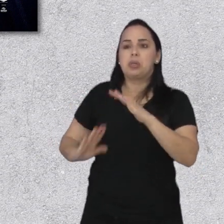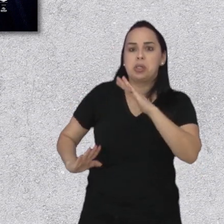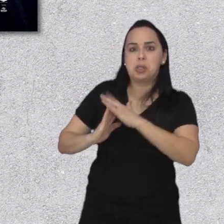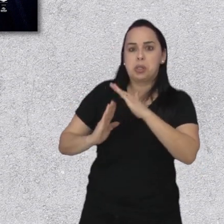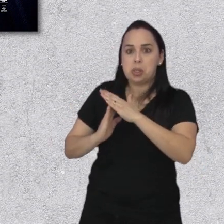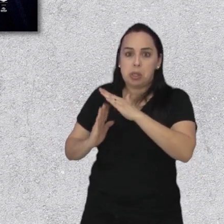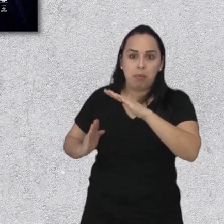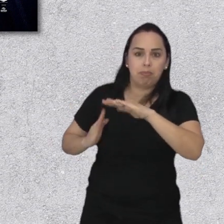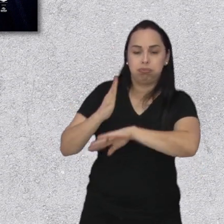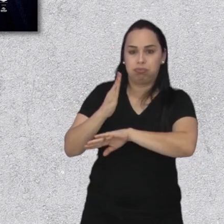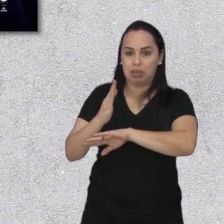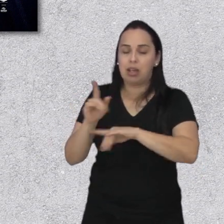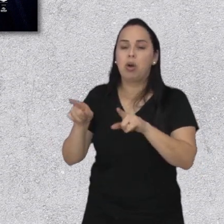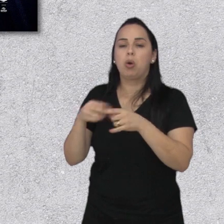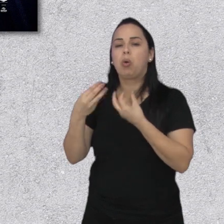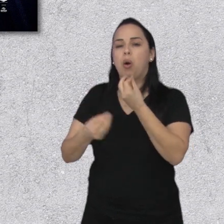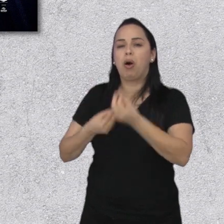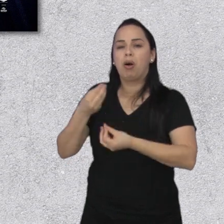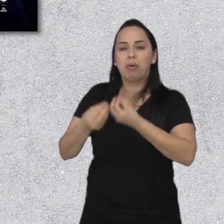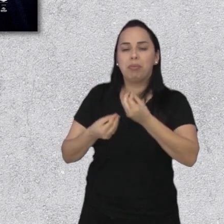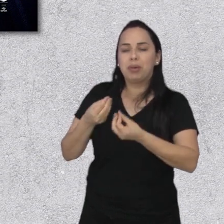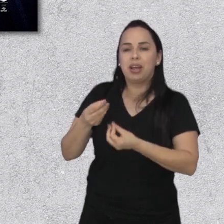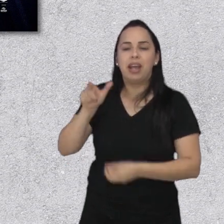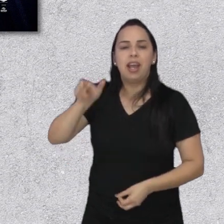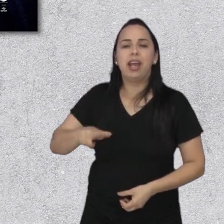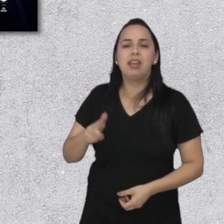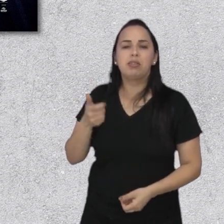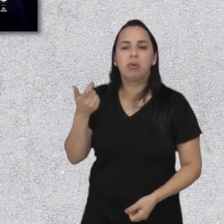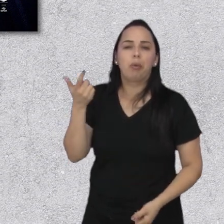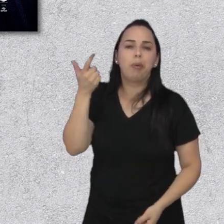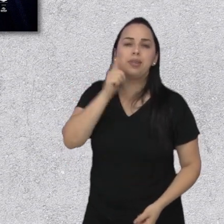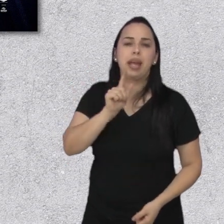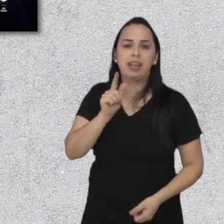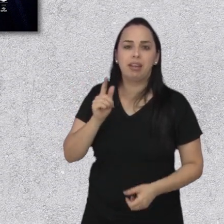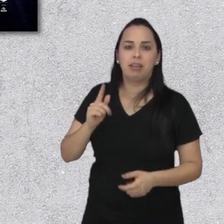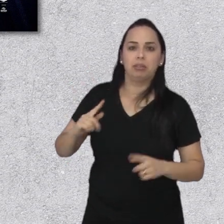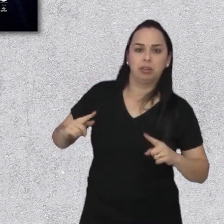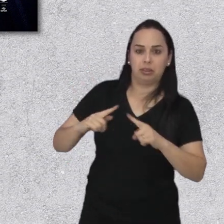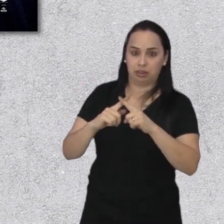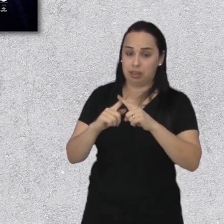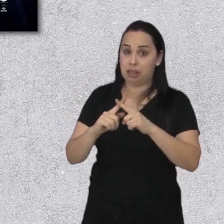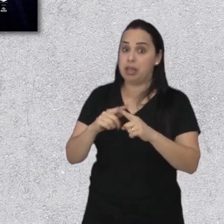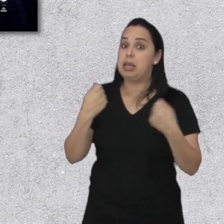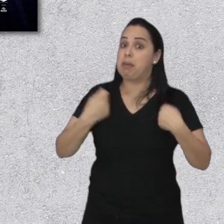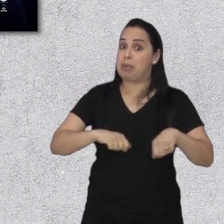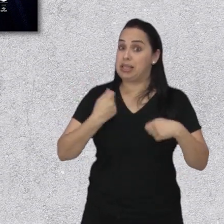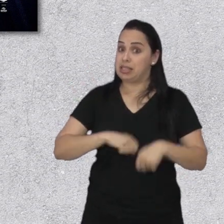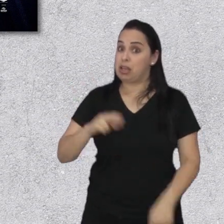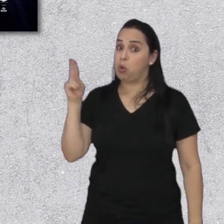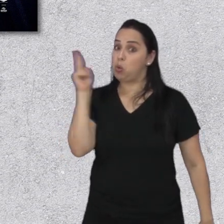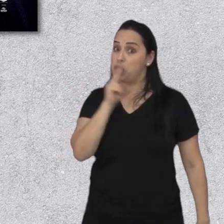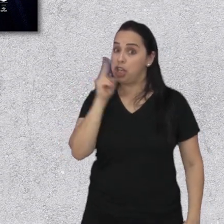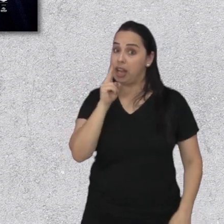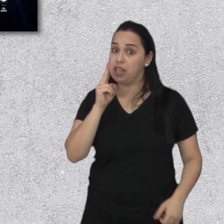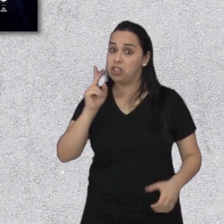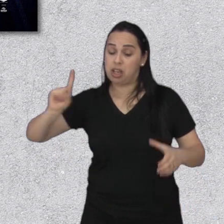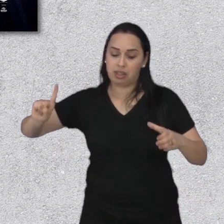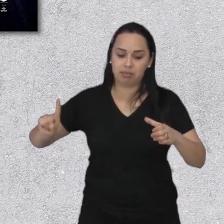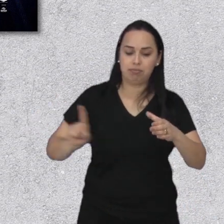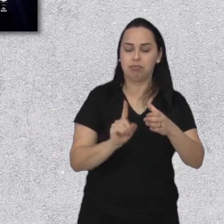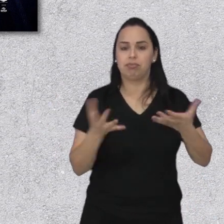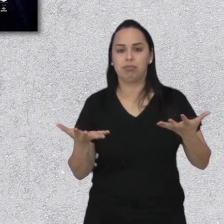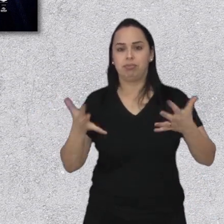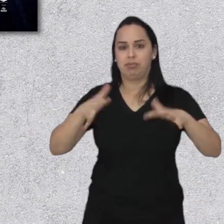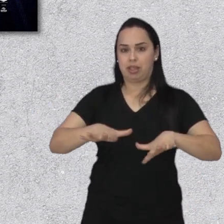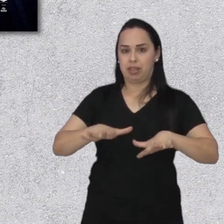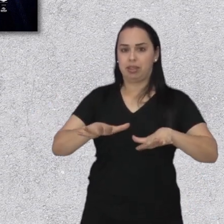escancar os obstáculos com que esses profissionais têm de lidar para competir. Nos lembra da urgência da inclusão das pessoas